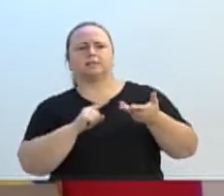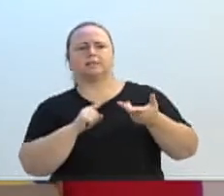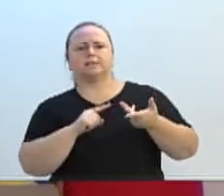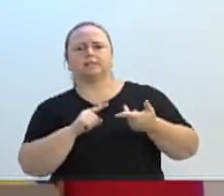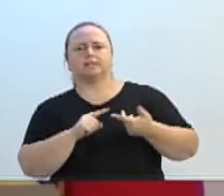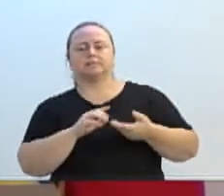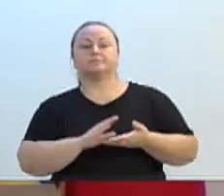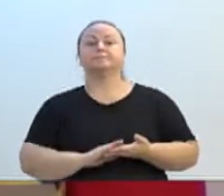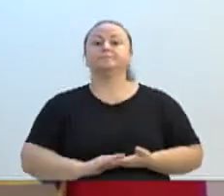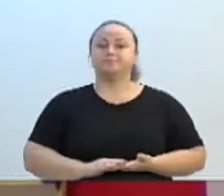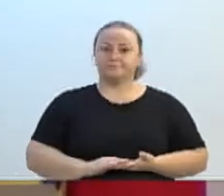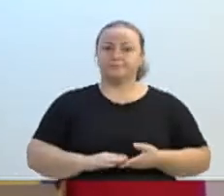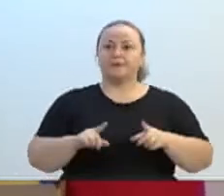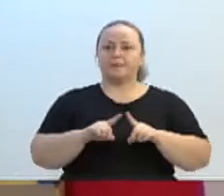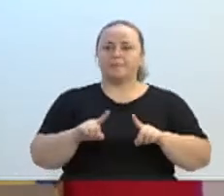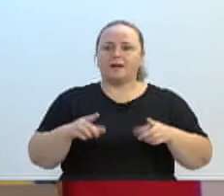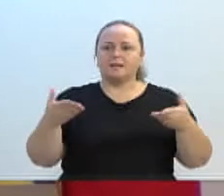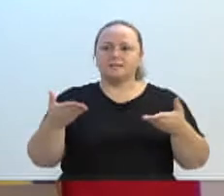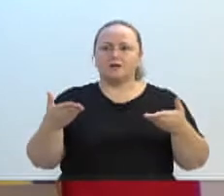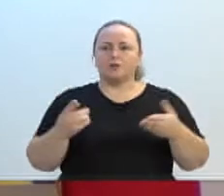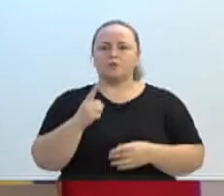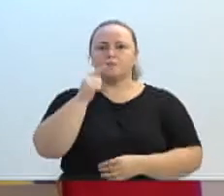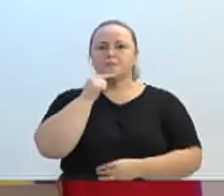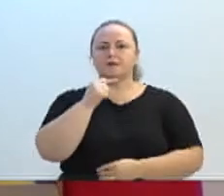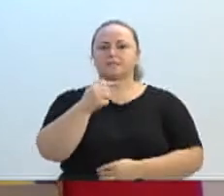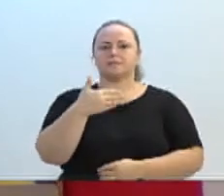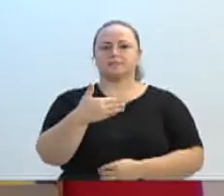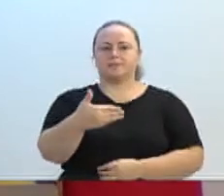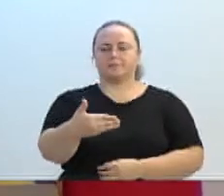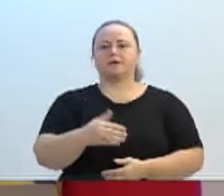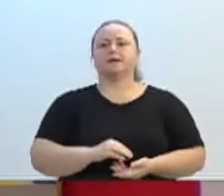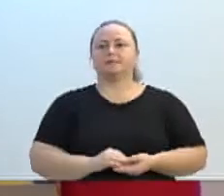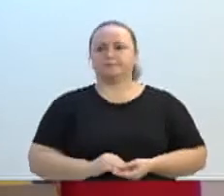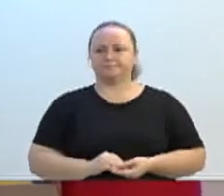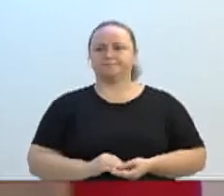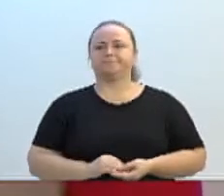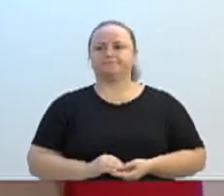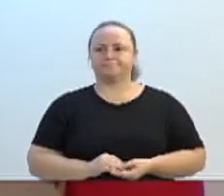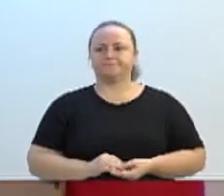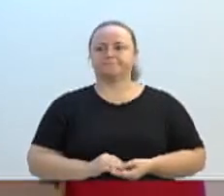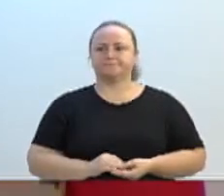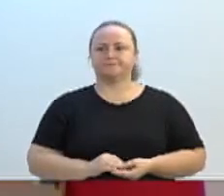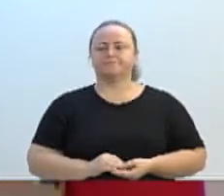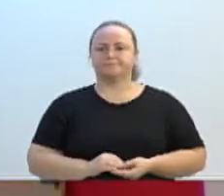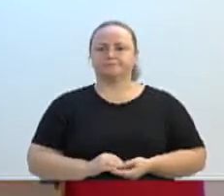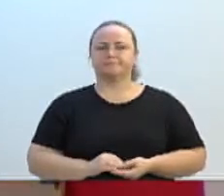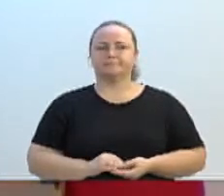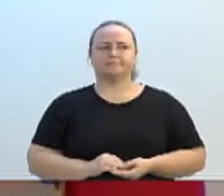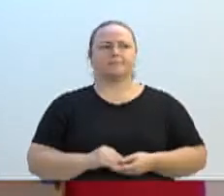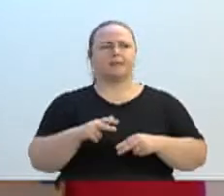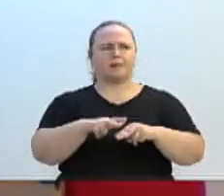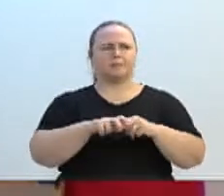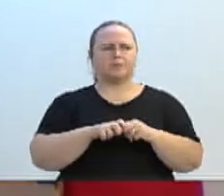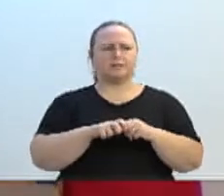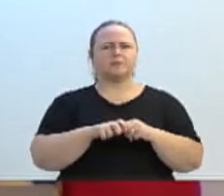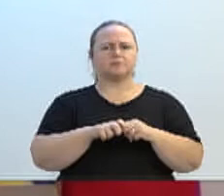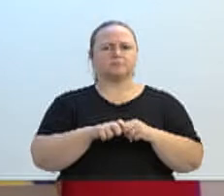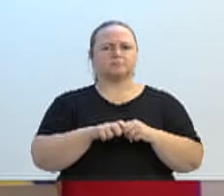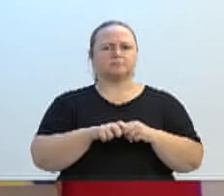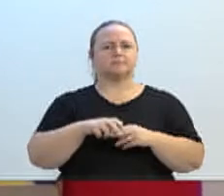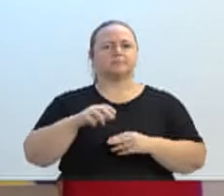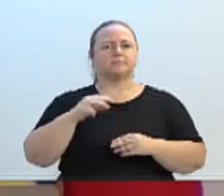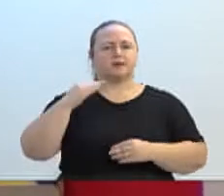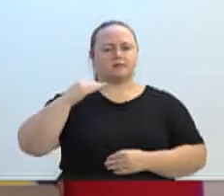semana após a reivindicação do MP, para você ver o que realmente estava fazendo o seu prefeito municipal. Esse boicote, nesse terceiro andar contra esse